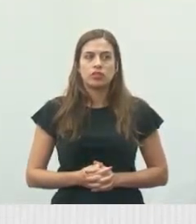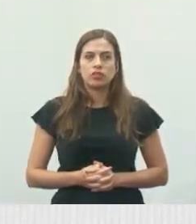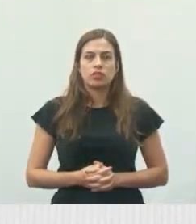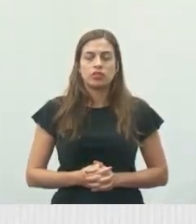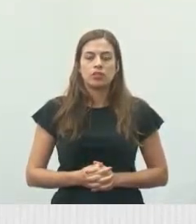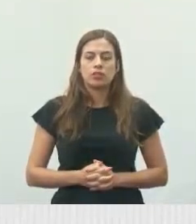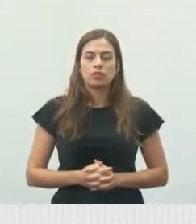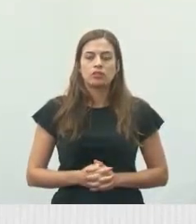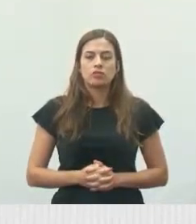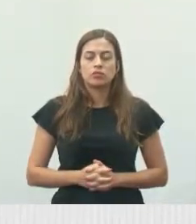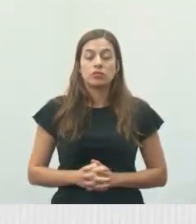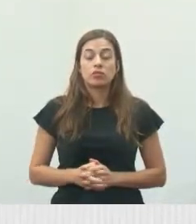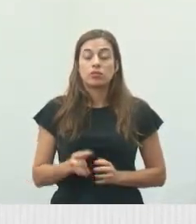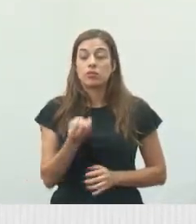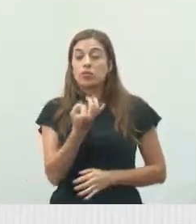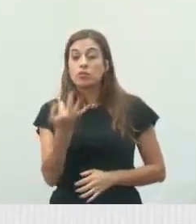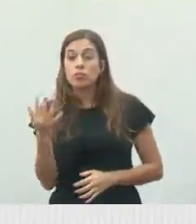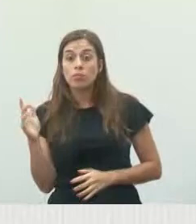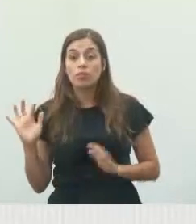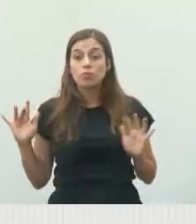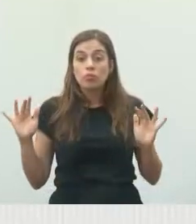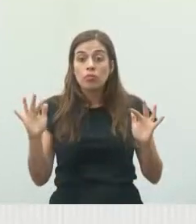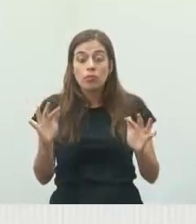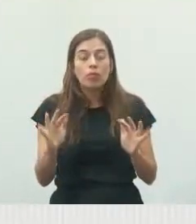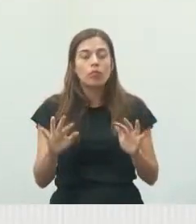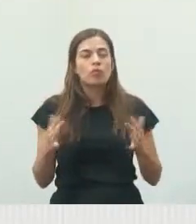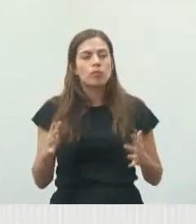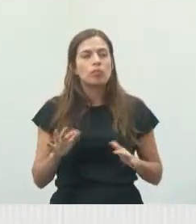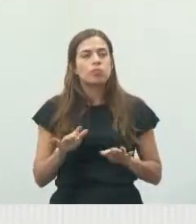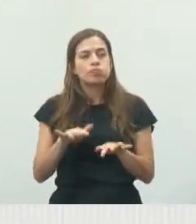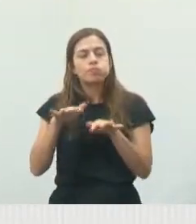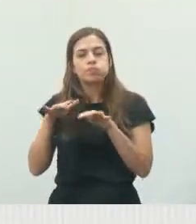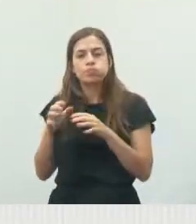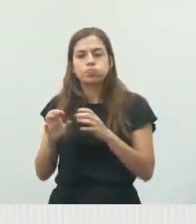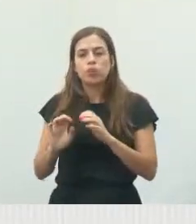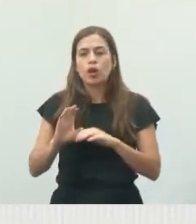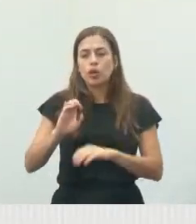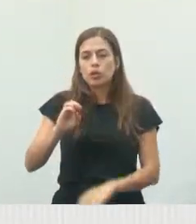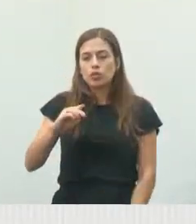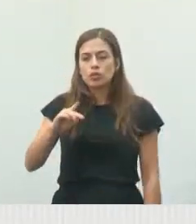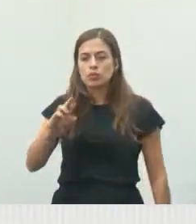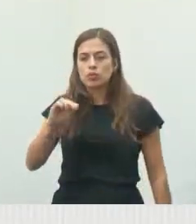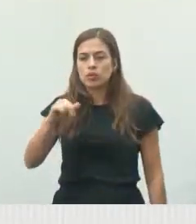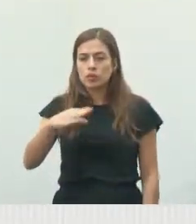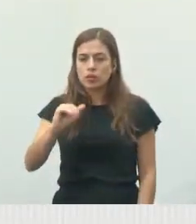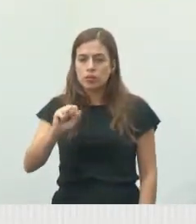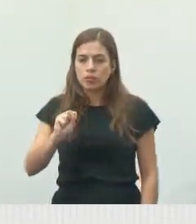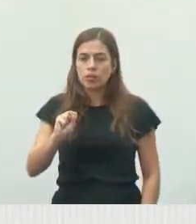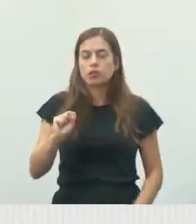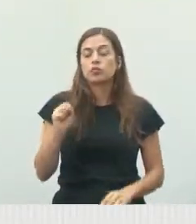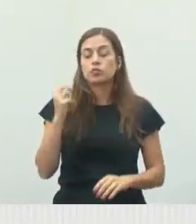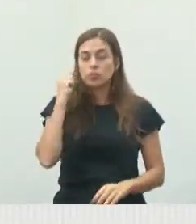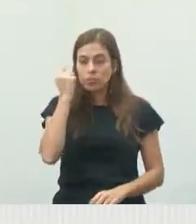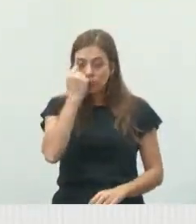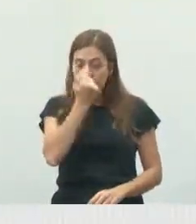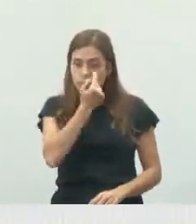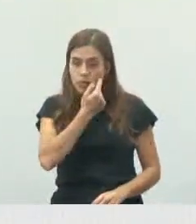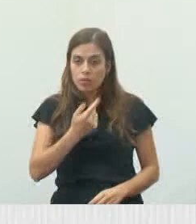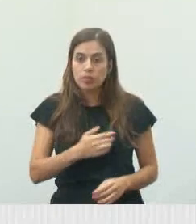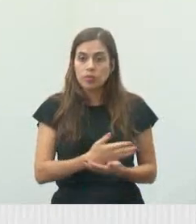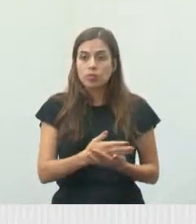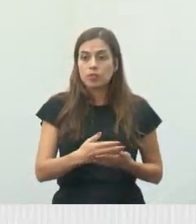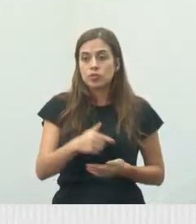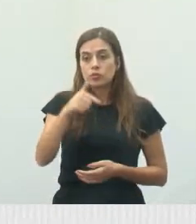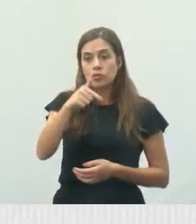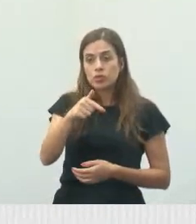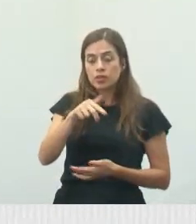Olha quanta gente. Concentração foi lá no Educa Mais, do Meia Lua, a partir das